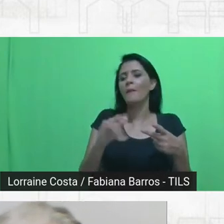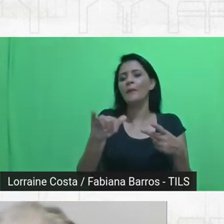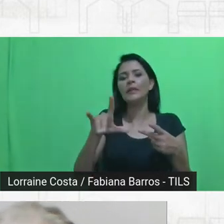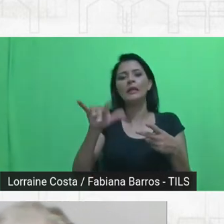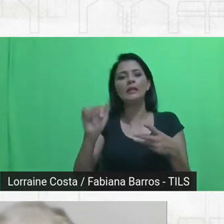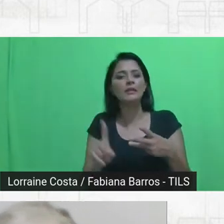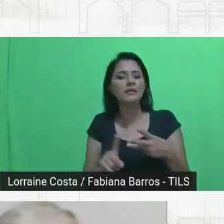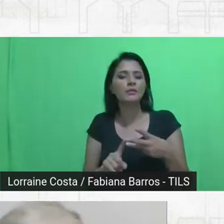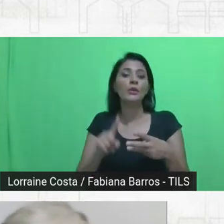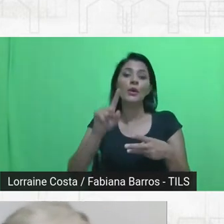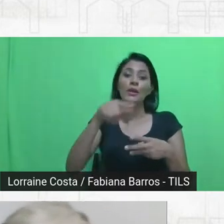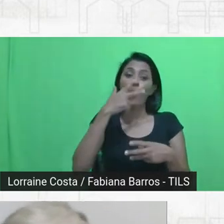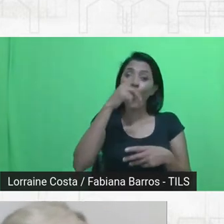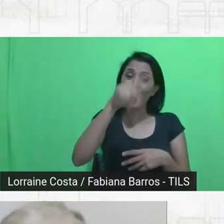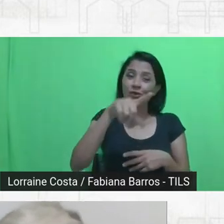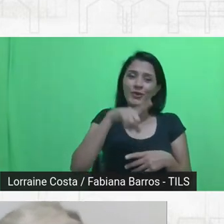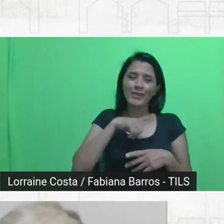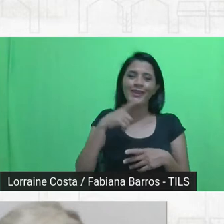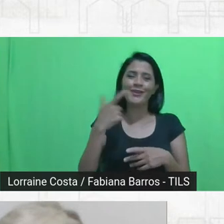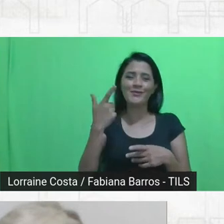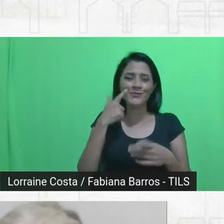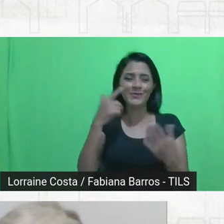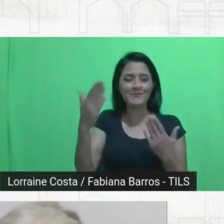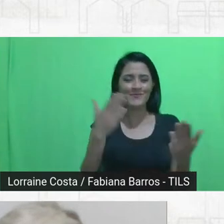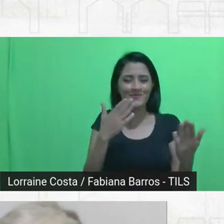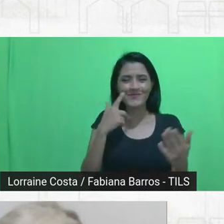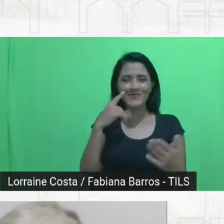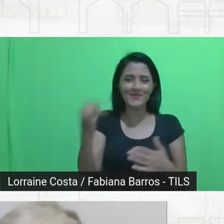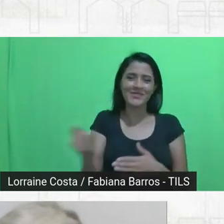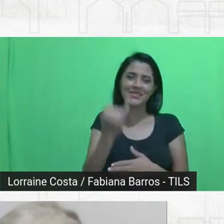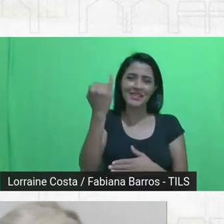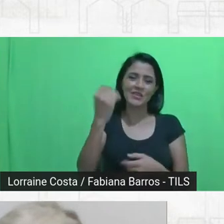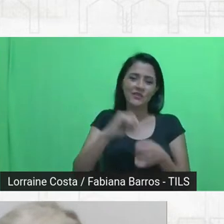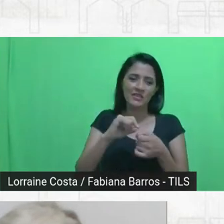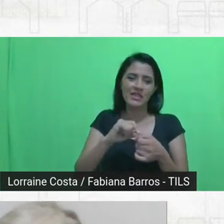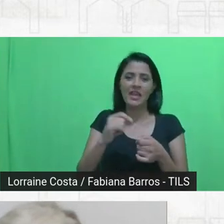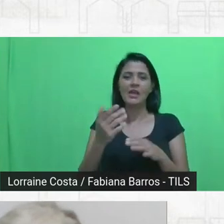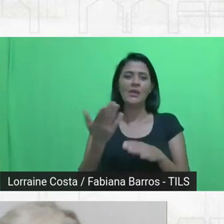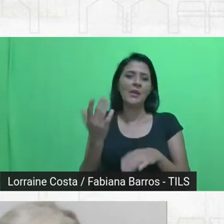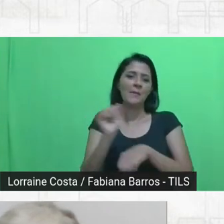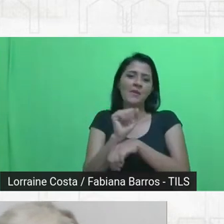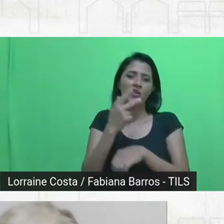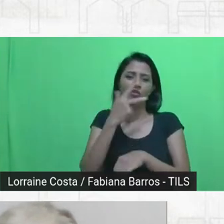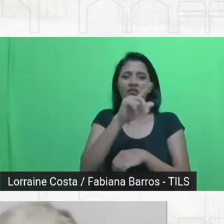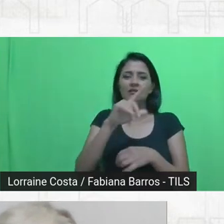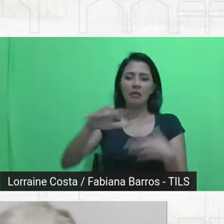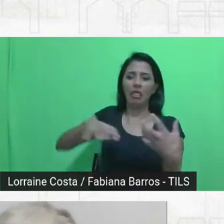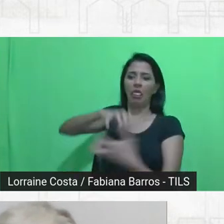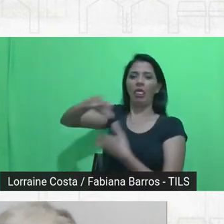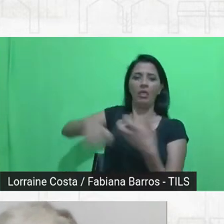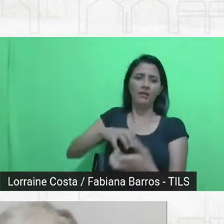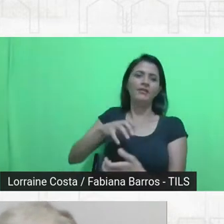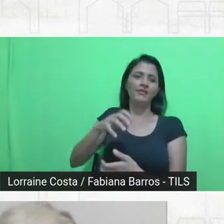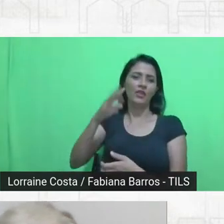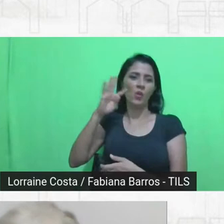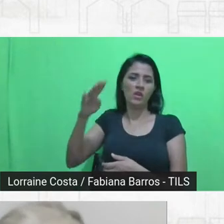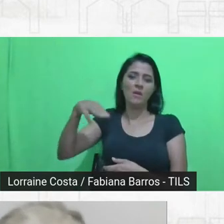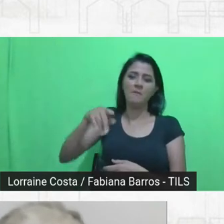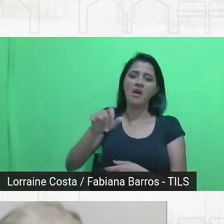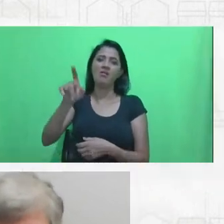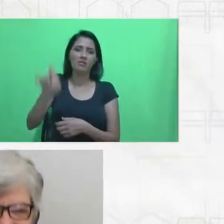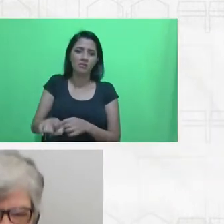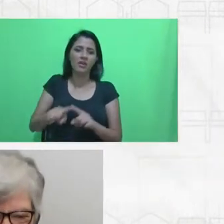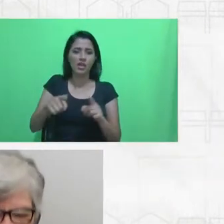importante com o que a gente está fazendo, tanto é que ele se encheu de ficar fazendo a teoria marxista para a revolução e foi trabalhar com a economia solidária e conseguiu coisas